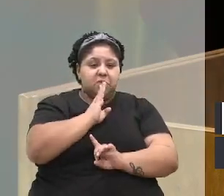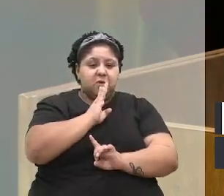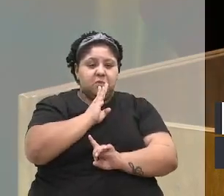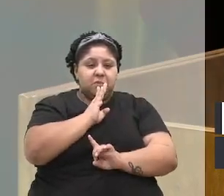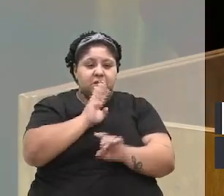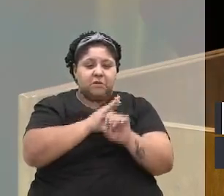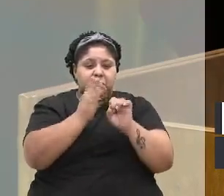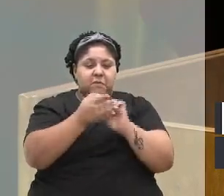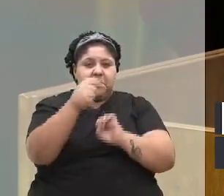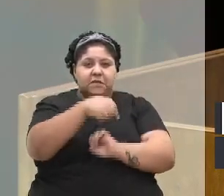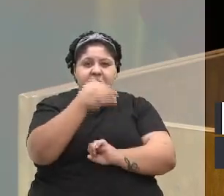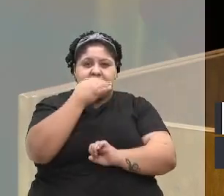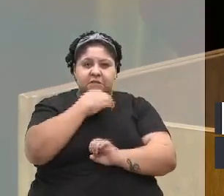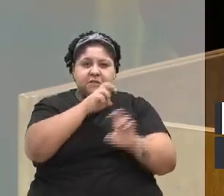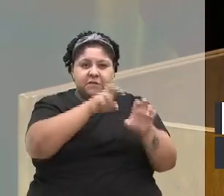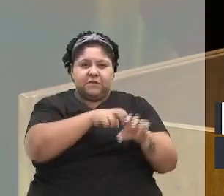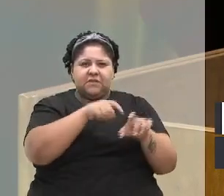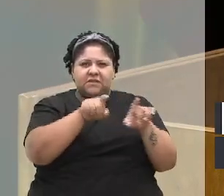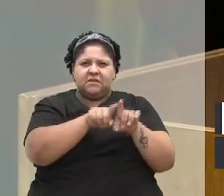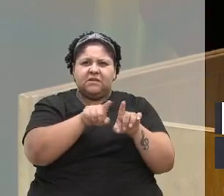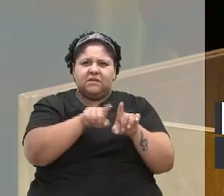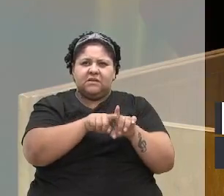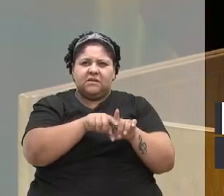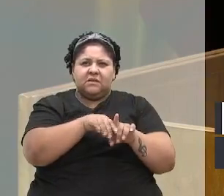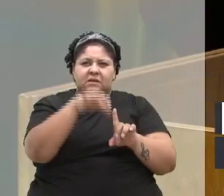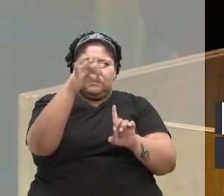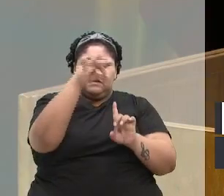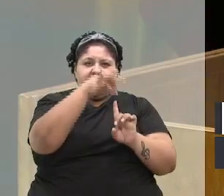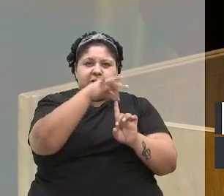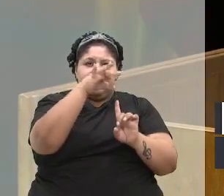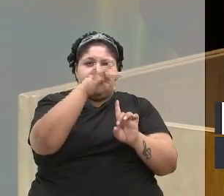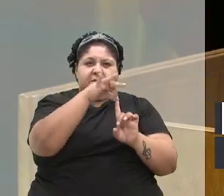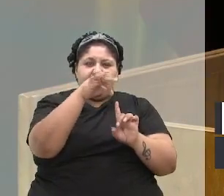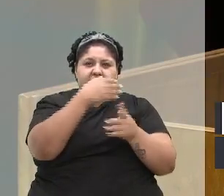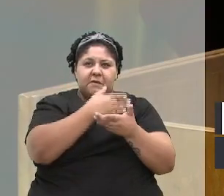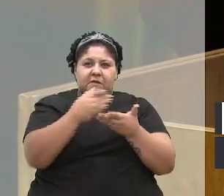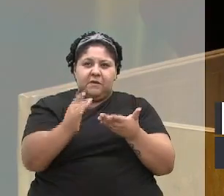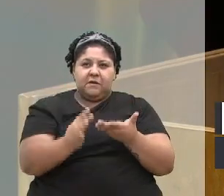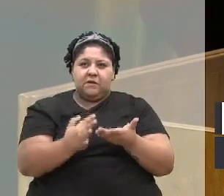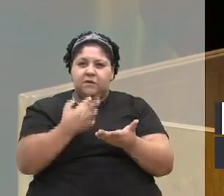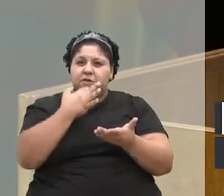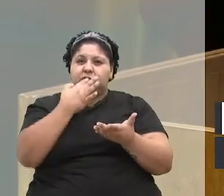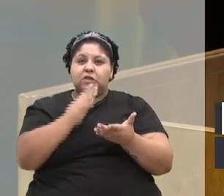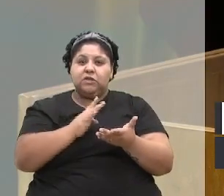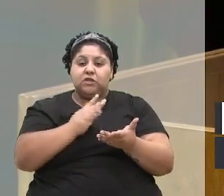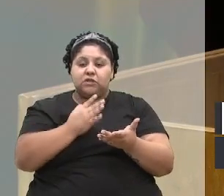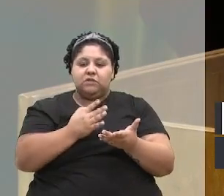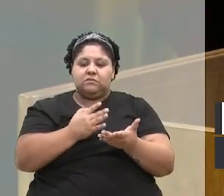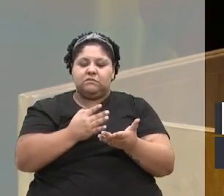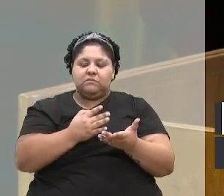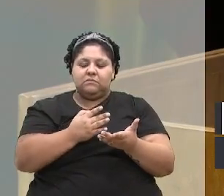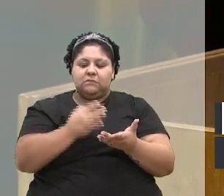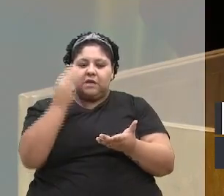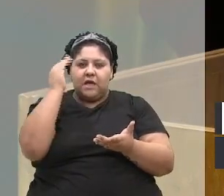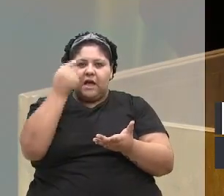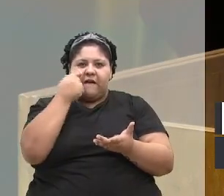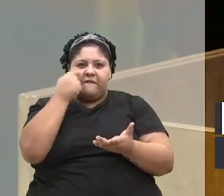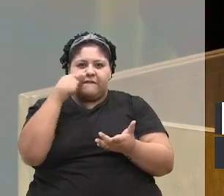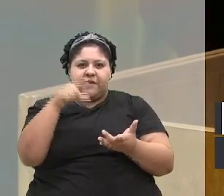Caxias, inclusive o interior. Inclusive até a parada de ônibus começaram a descobrir que existe em Caxias, porque não conheciam. Então,